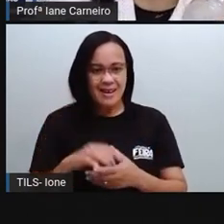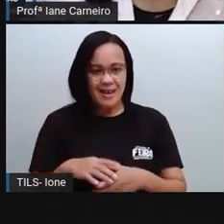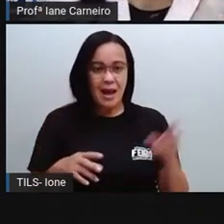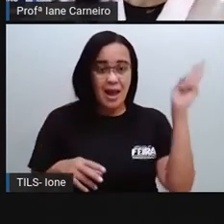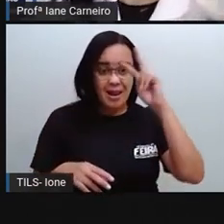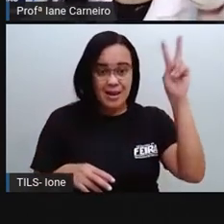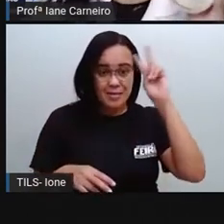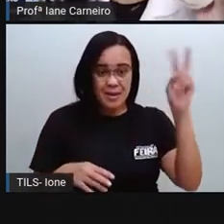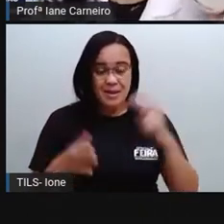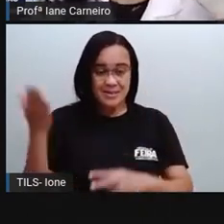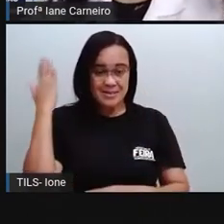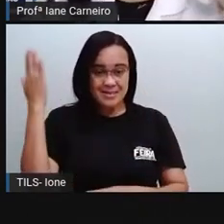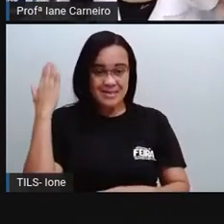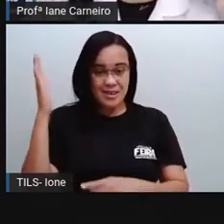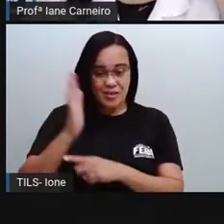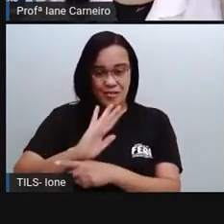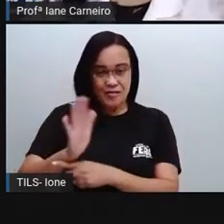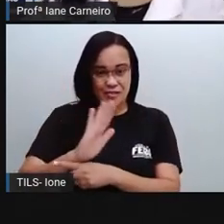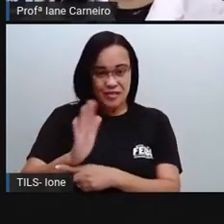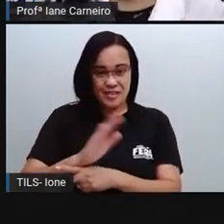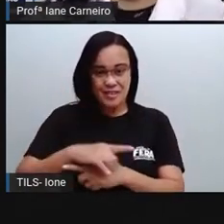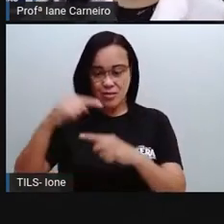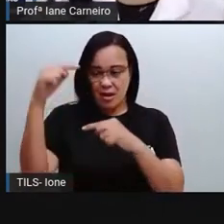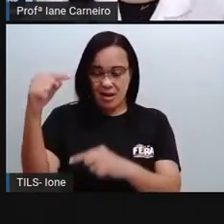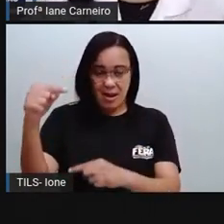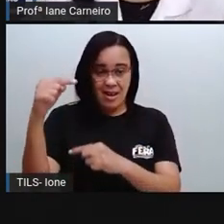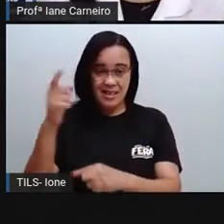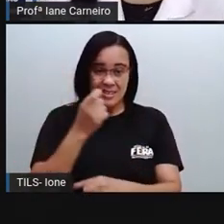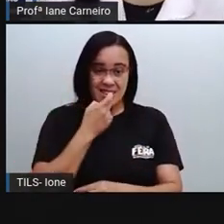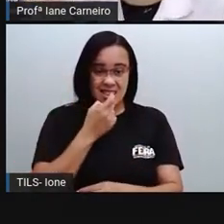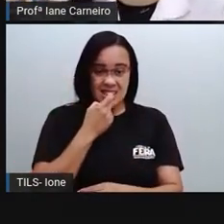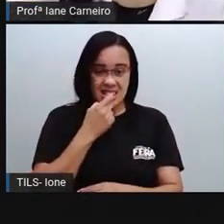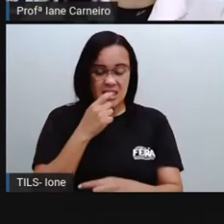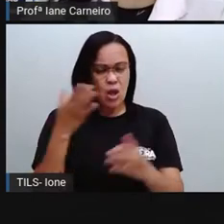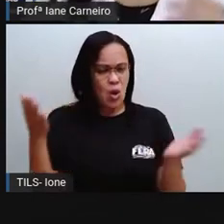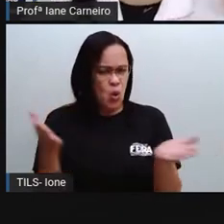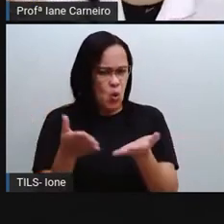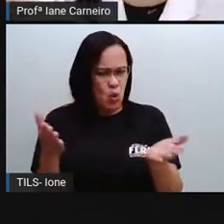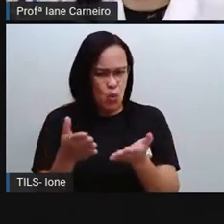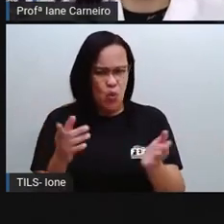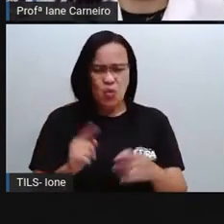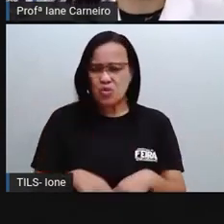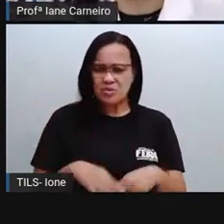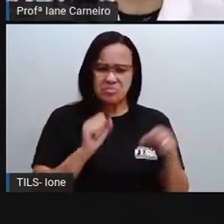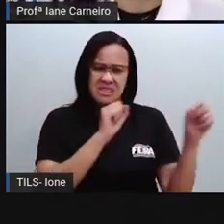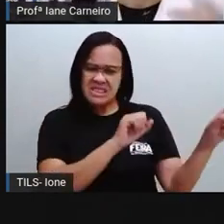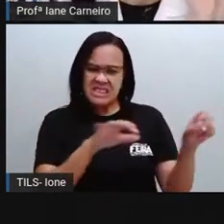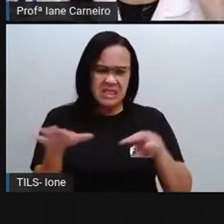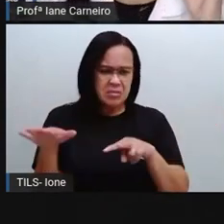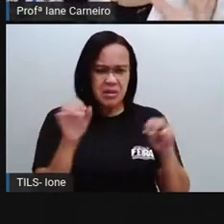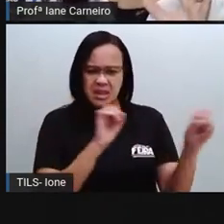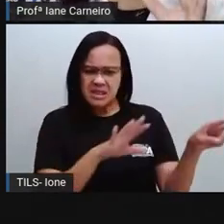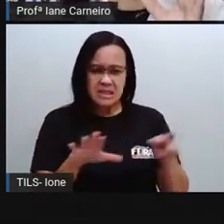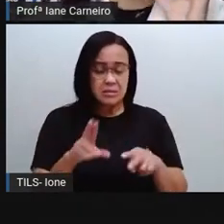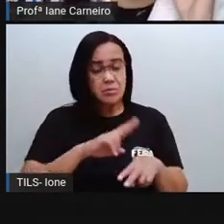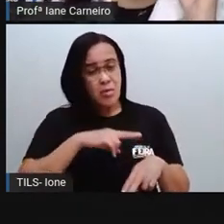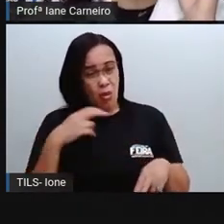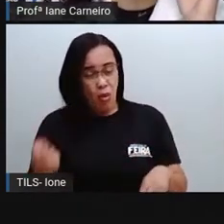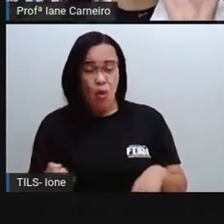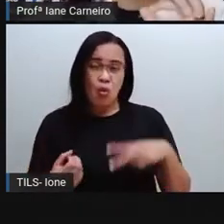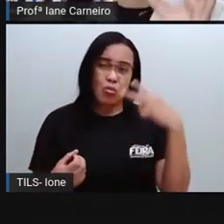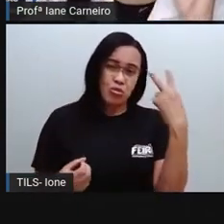do vídeo, ela não se decompõe hoje, não demora uma semana, nem dois dias, não. Ela leva